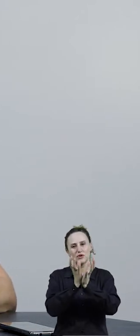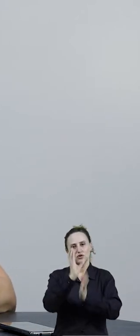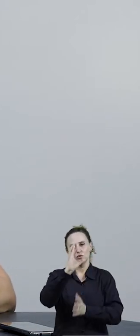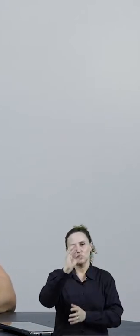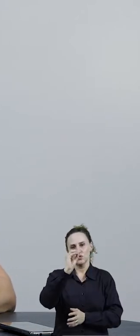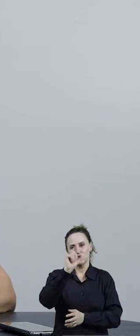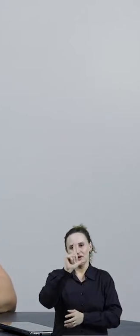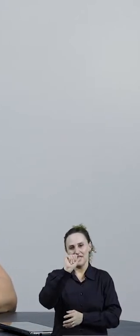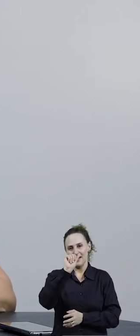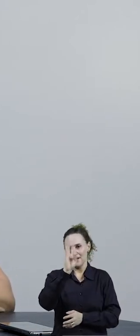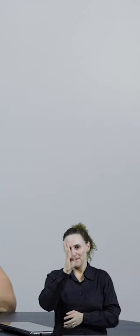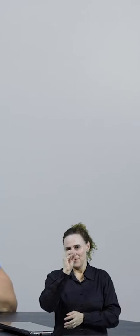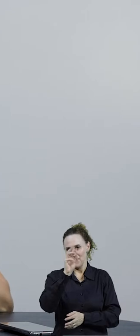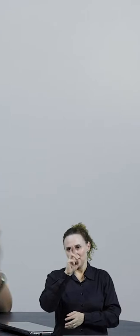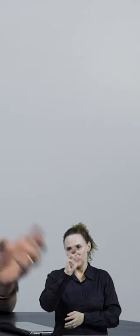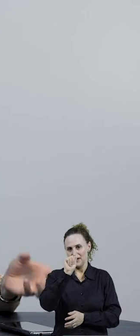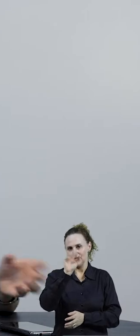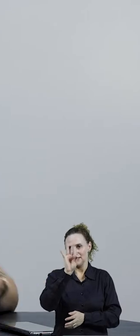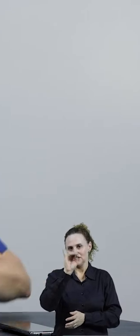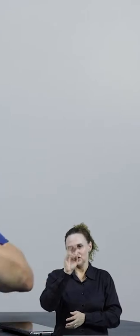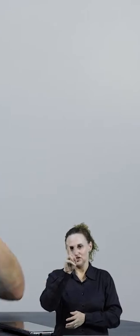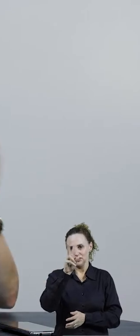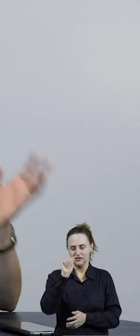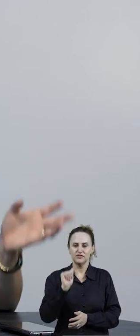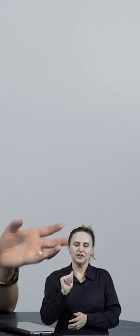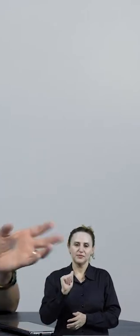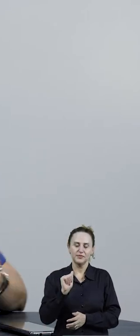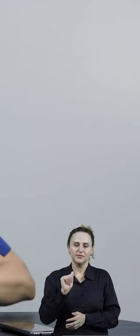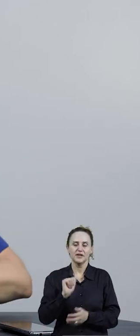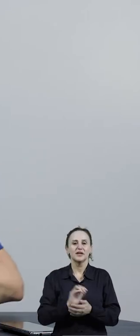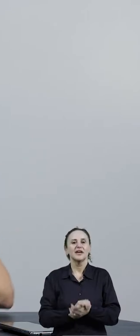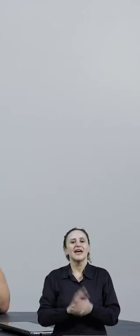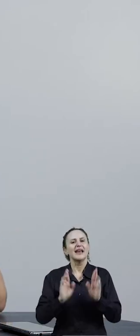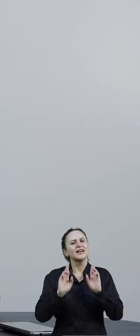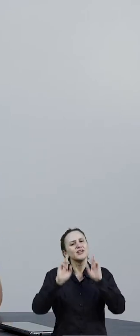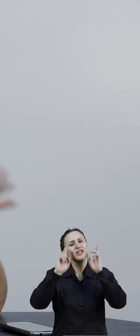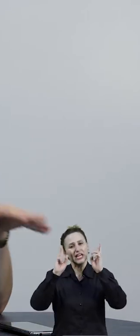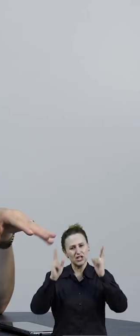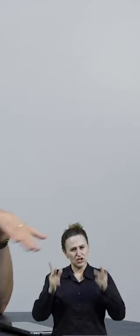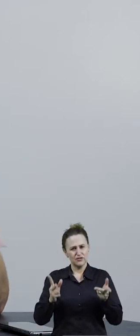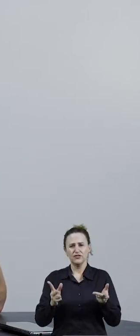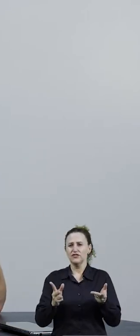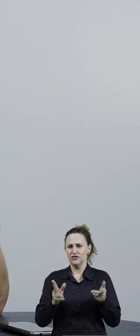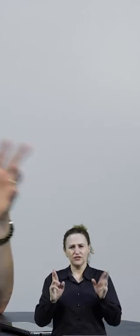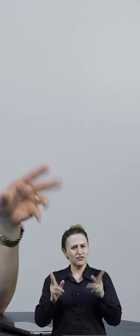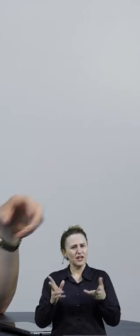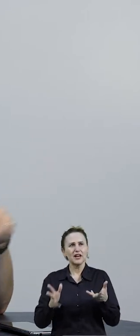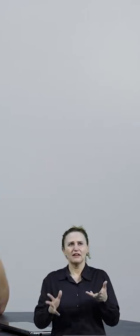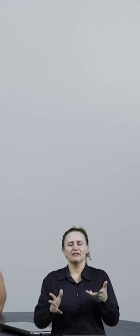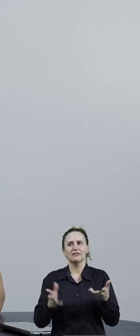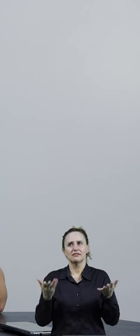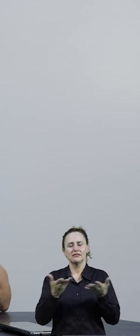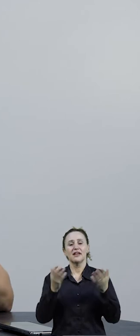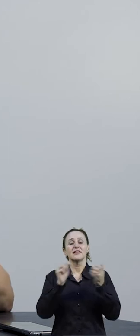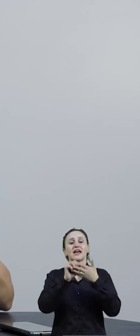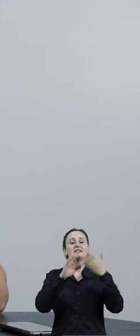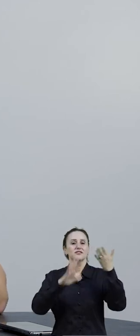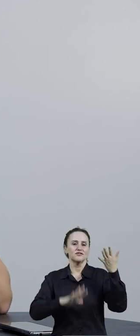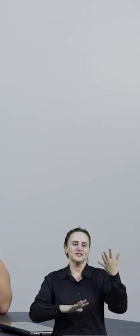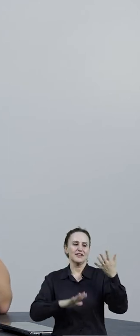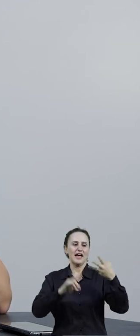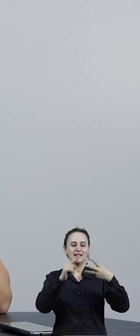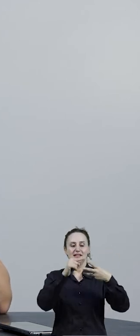não é uma atividade colaborativa como vocês faziam, numa perspectiva interdisciplinar com outro professor e tal.